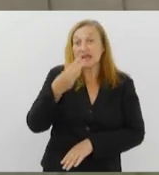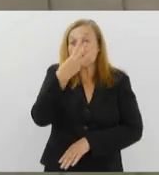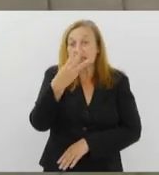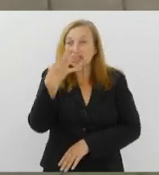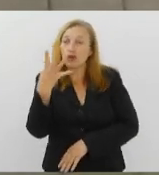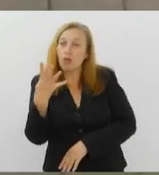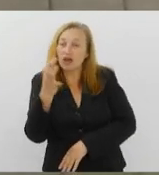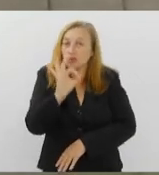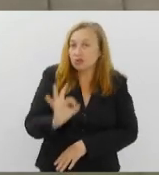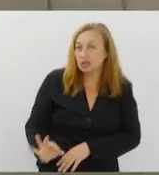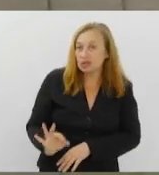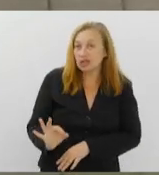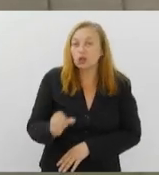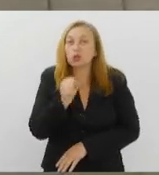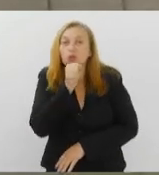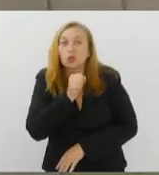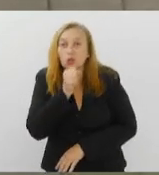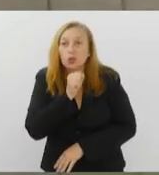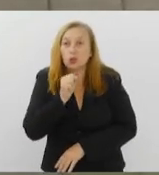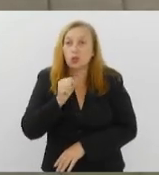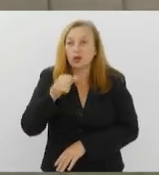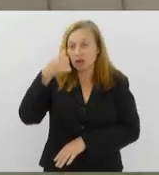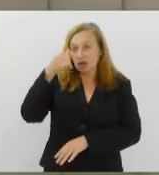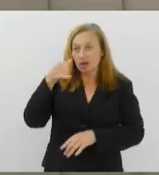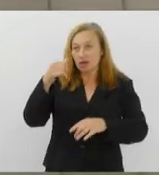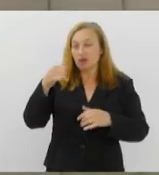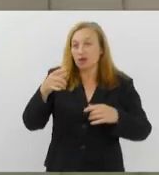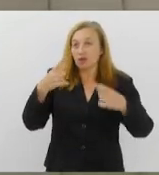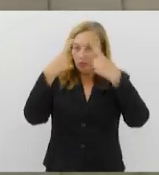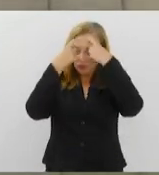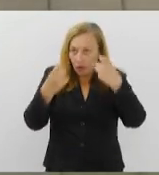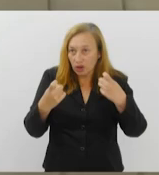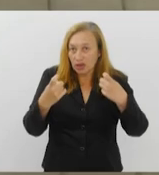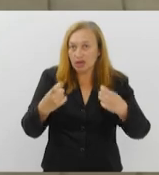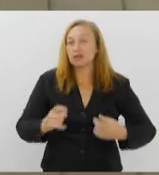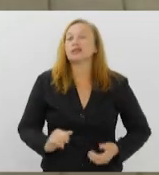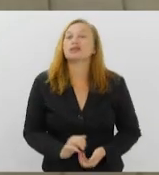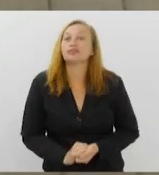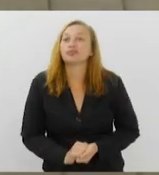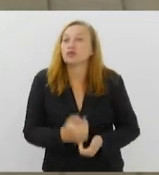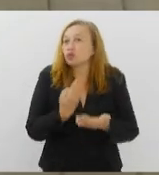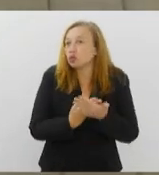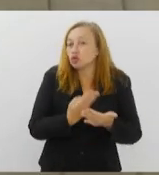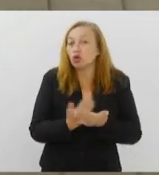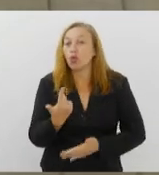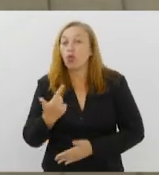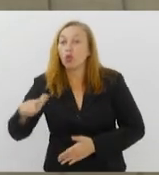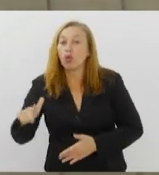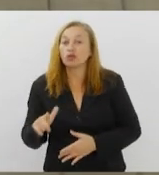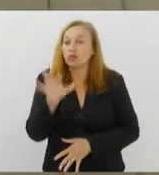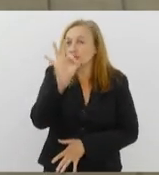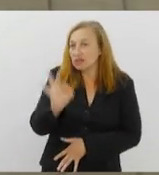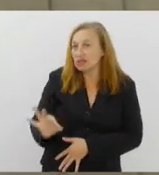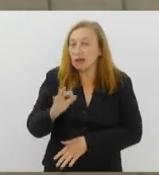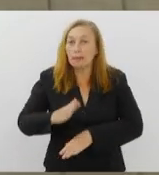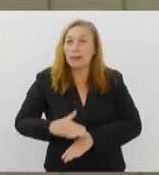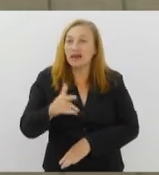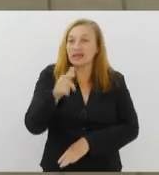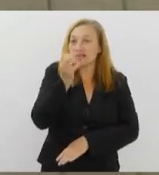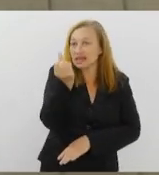de idosos vítimas de violência no período do estudo. Um outro aspecto foi o percentual de mais de